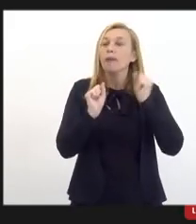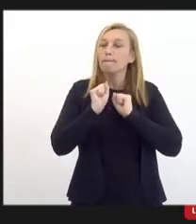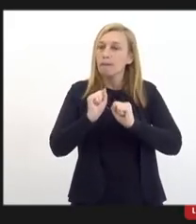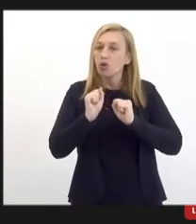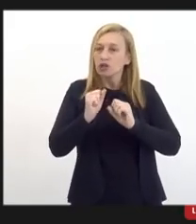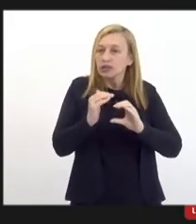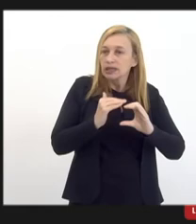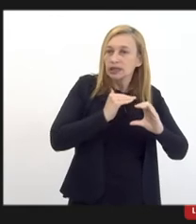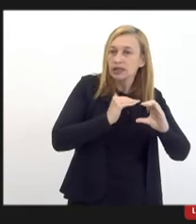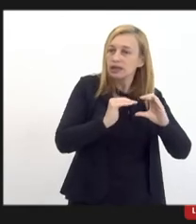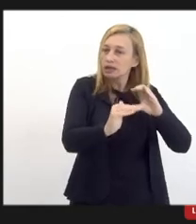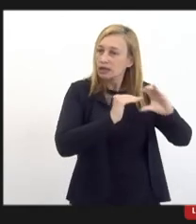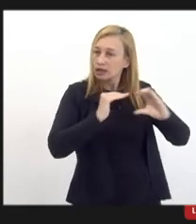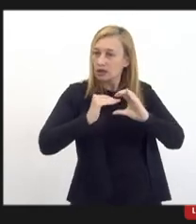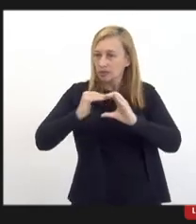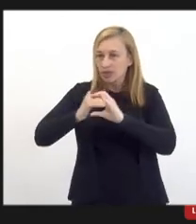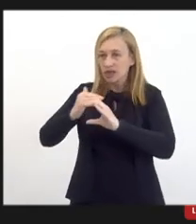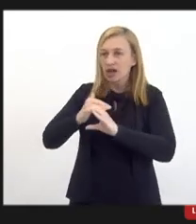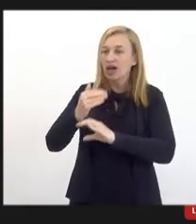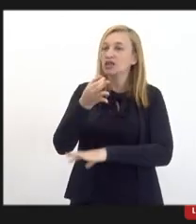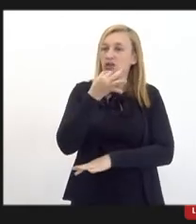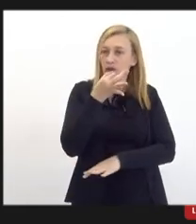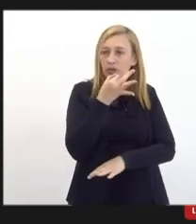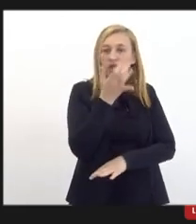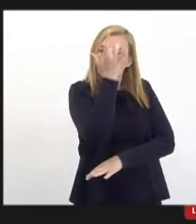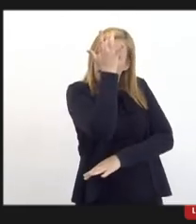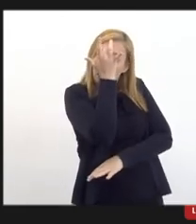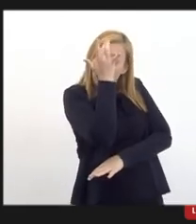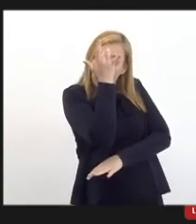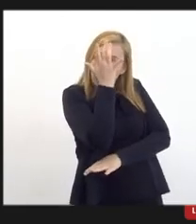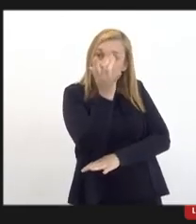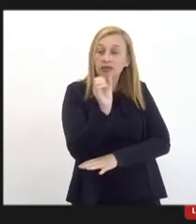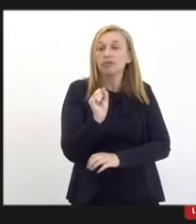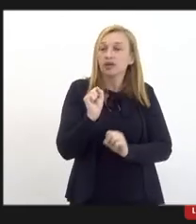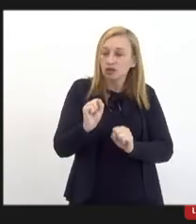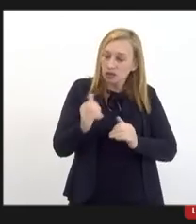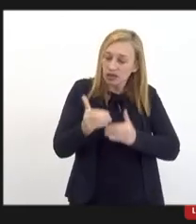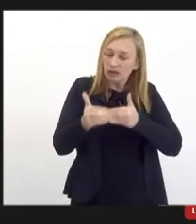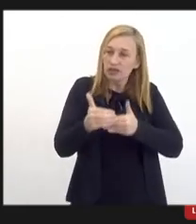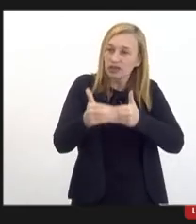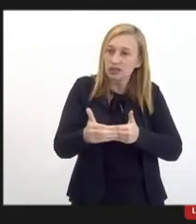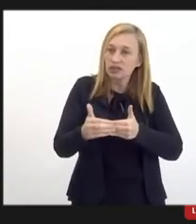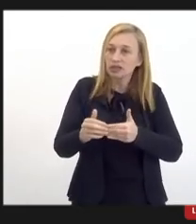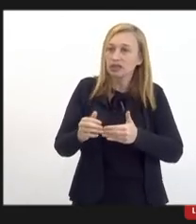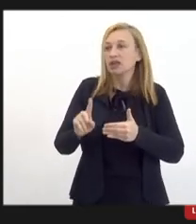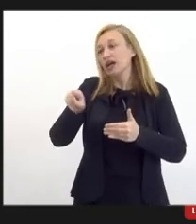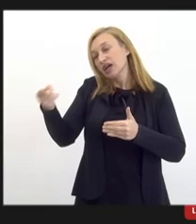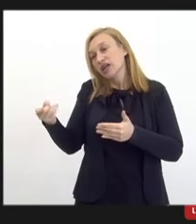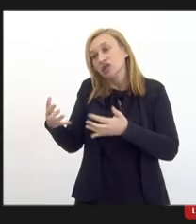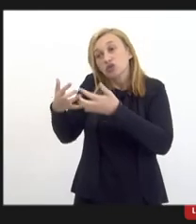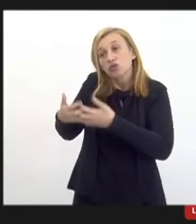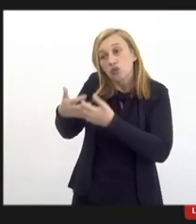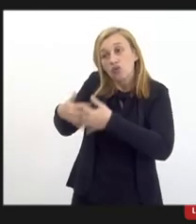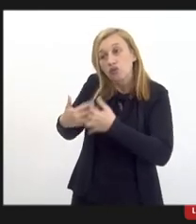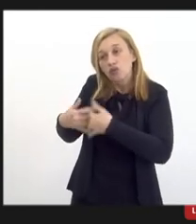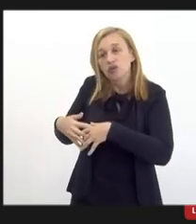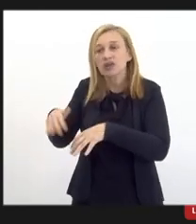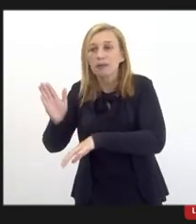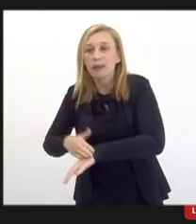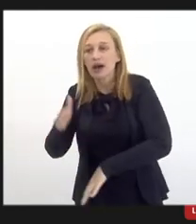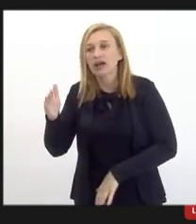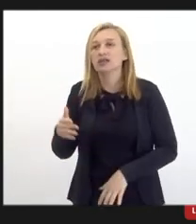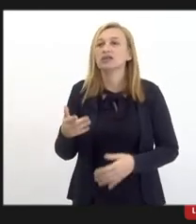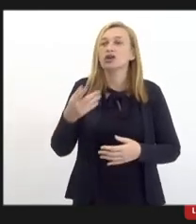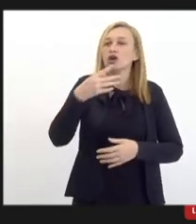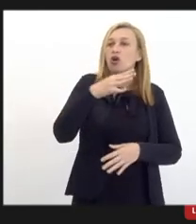essas sugestões que são mais fáceis para a gente ir avançando naquelas que são mais complexas porque o Fundos Maria